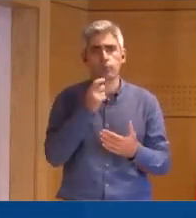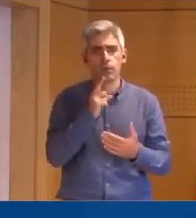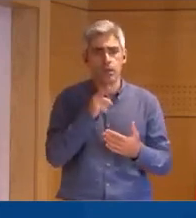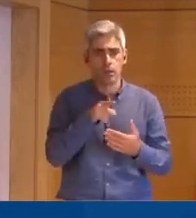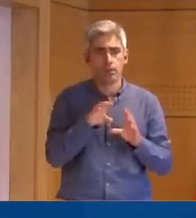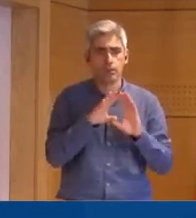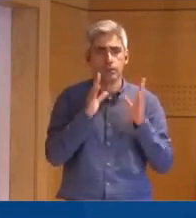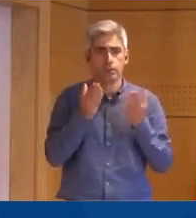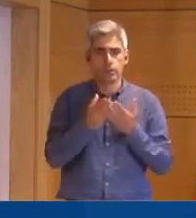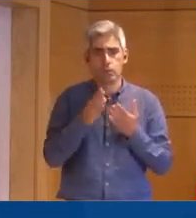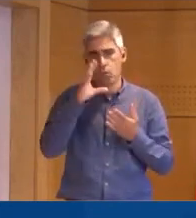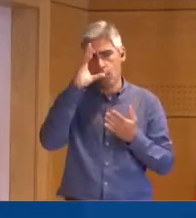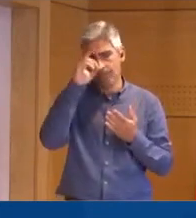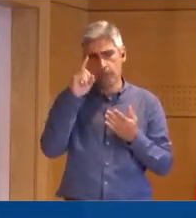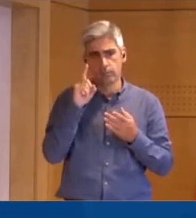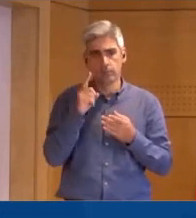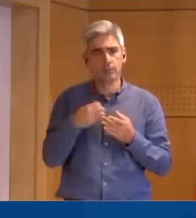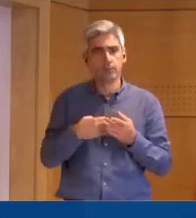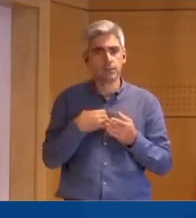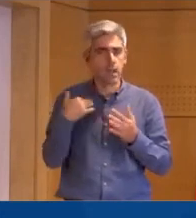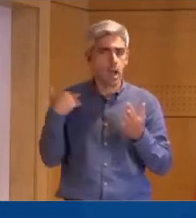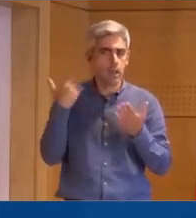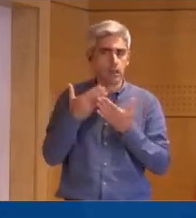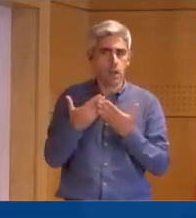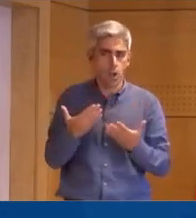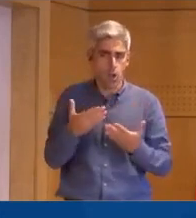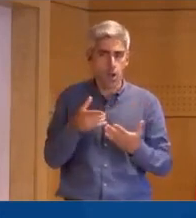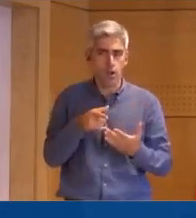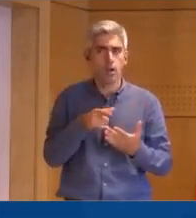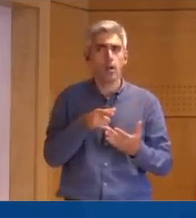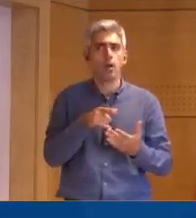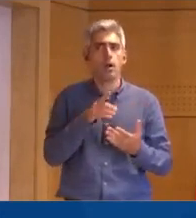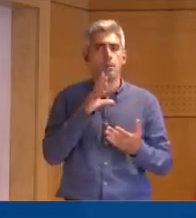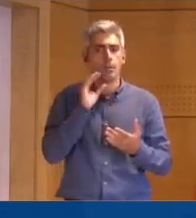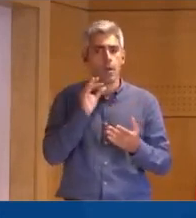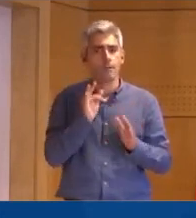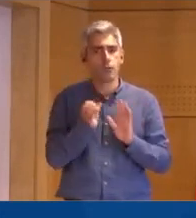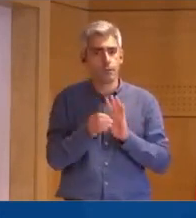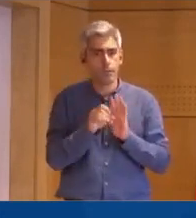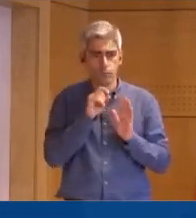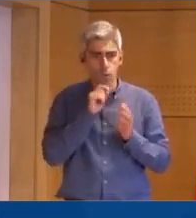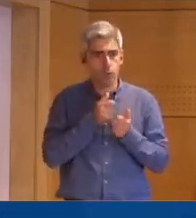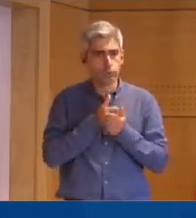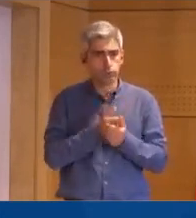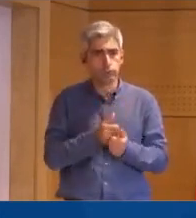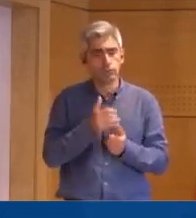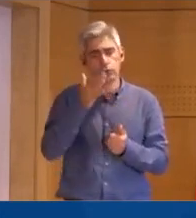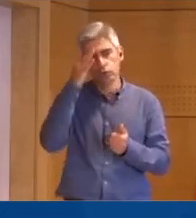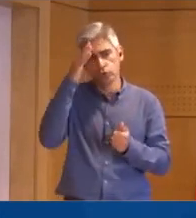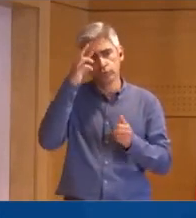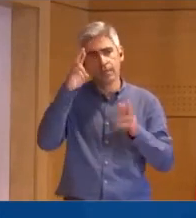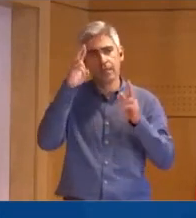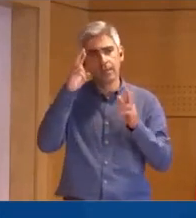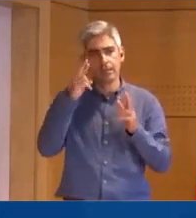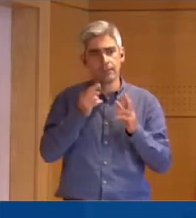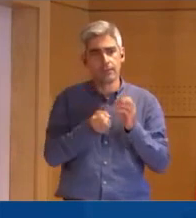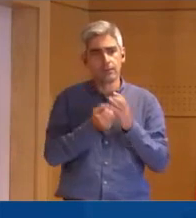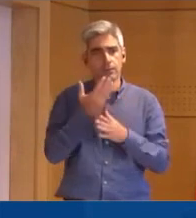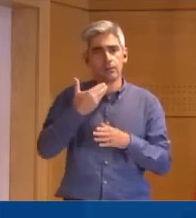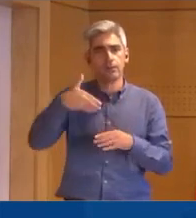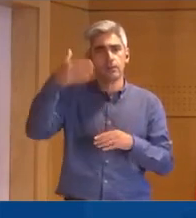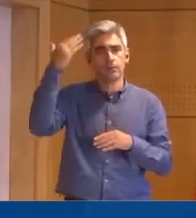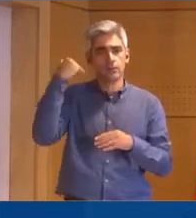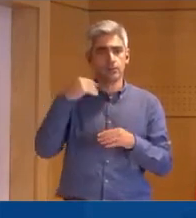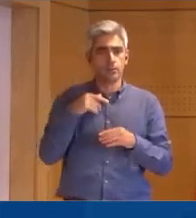relativamente genérica ao Governo, se até ao momento o Banco de Fomento já pode começar a cumprir aquilo que foram as expectativas que foram também